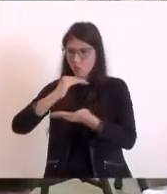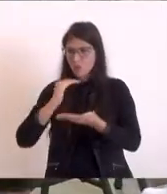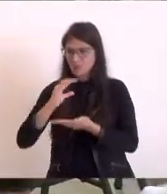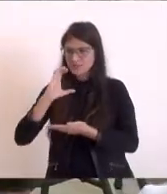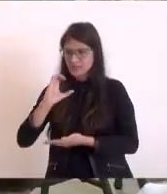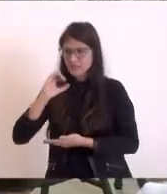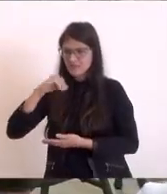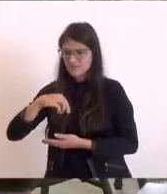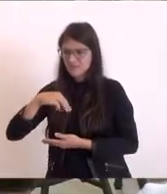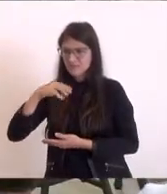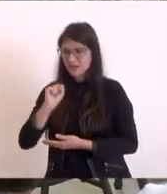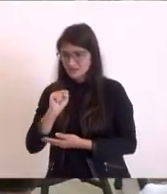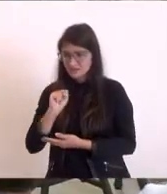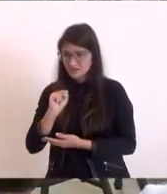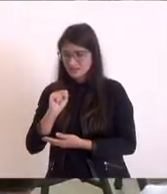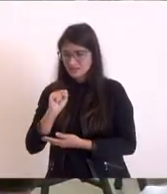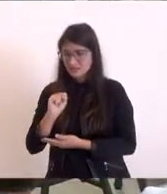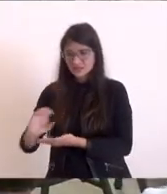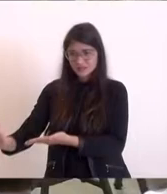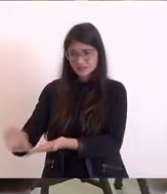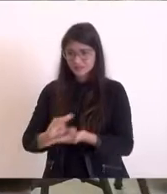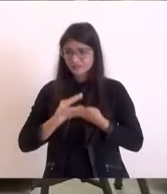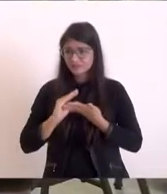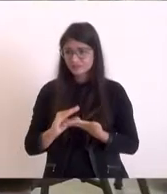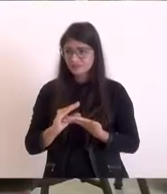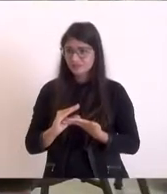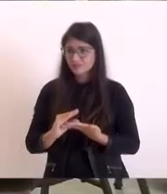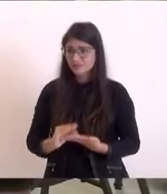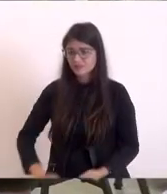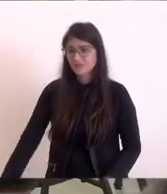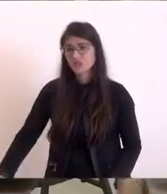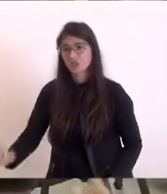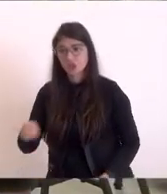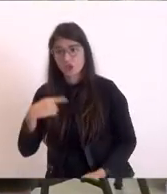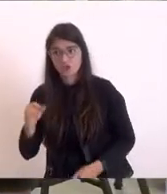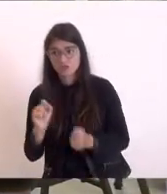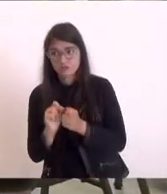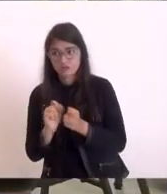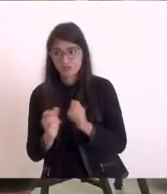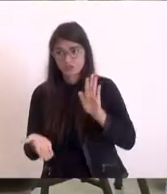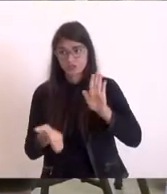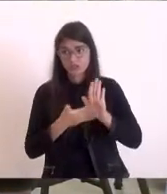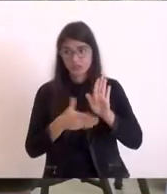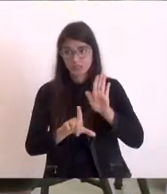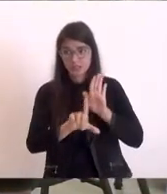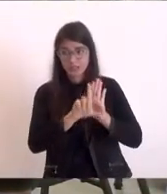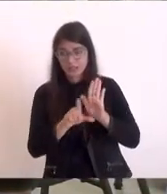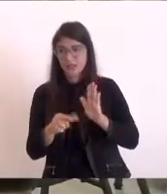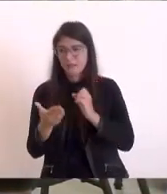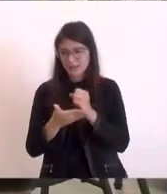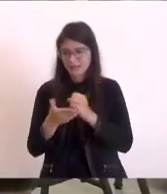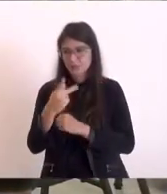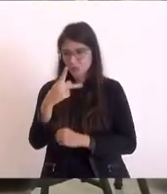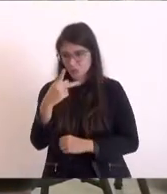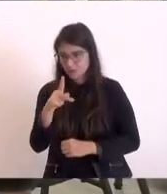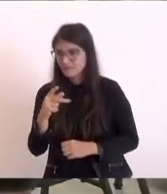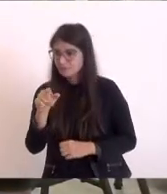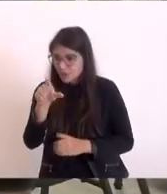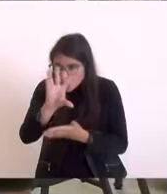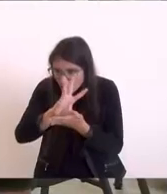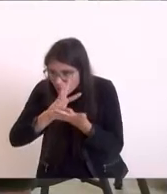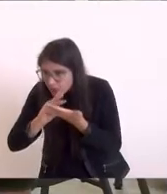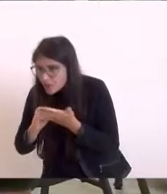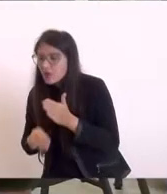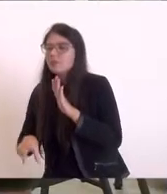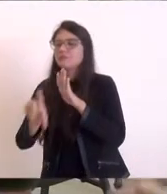arrestado por conta dos precatórios que a gente fez uma lei baseada na sua já temos aqui em Cabo Frio um